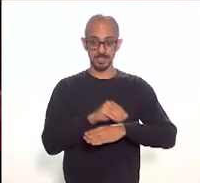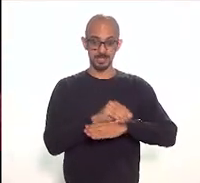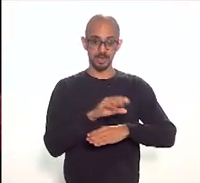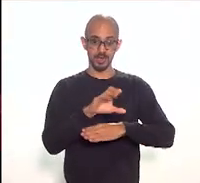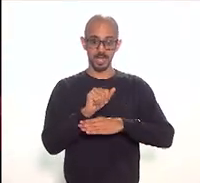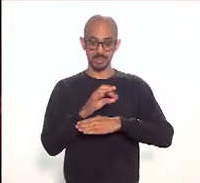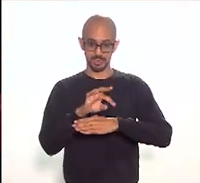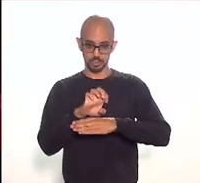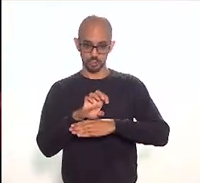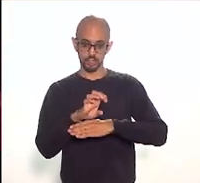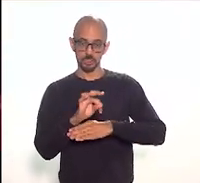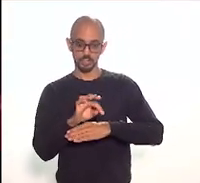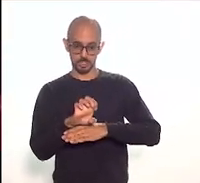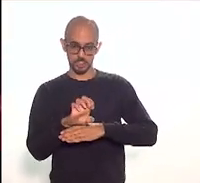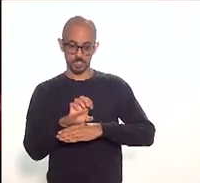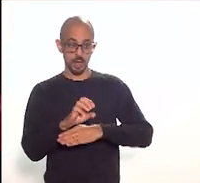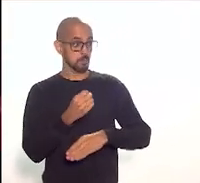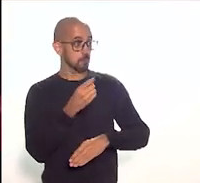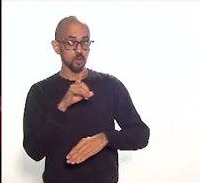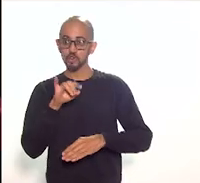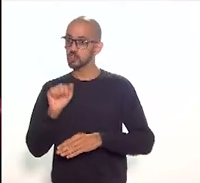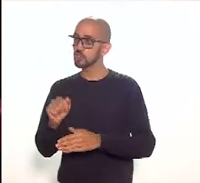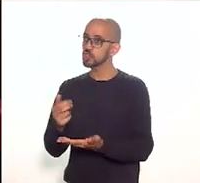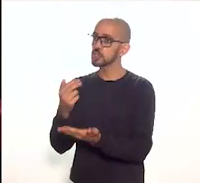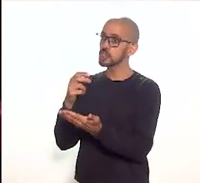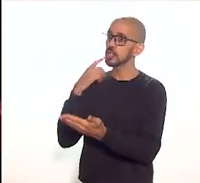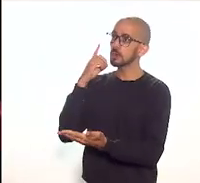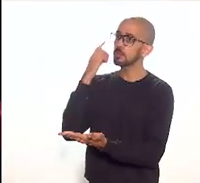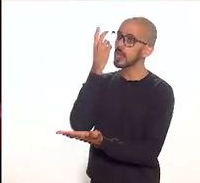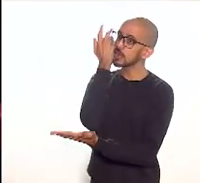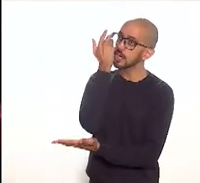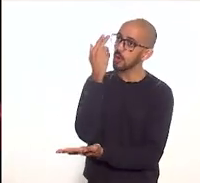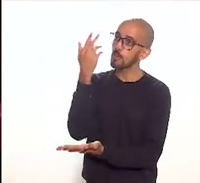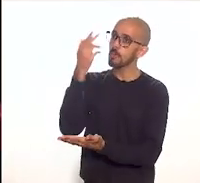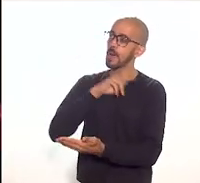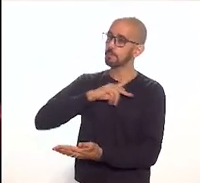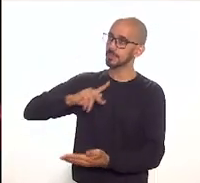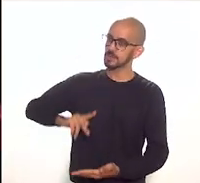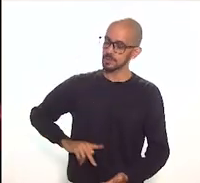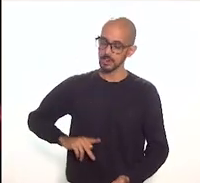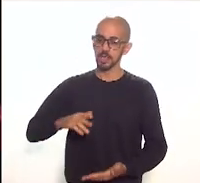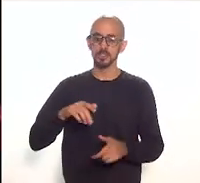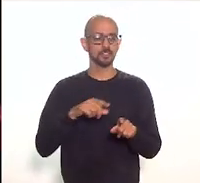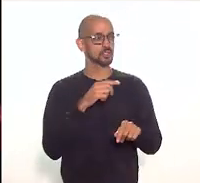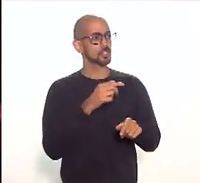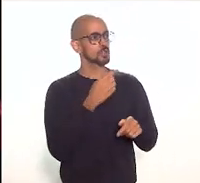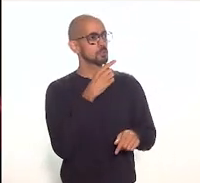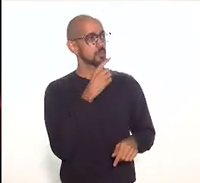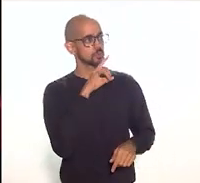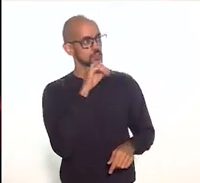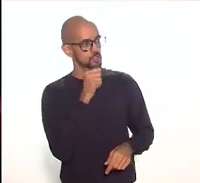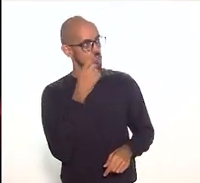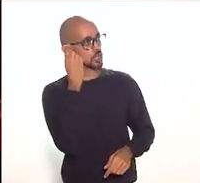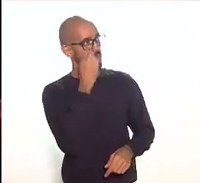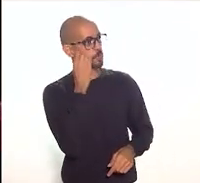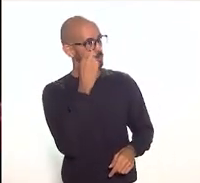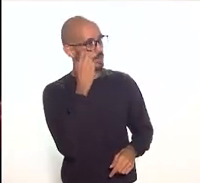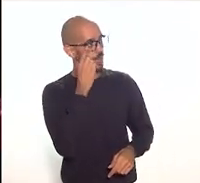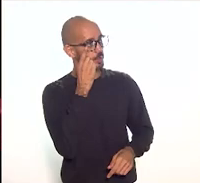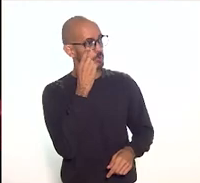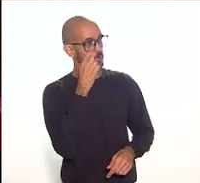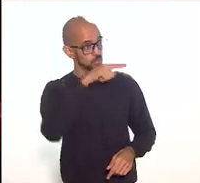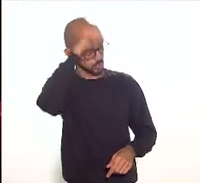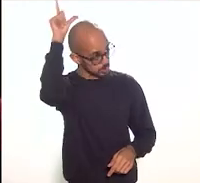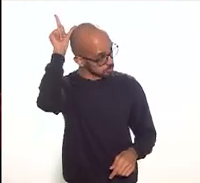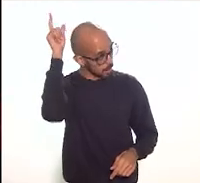bom dia ele é o Marcoelho presidente dessa comissão deputado Luiz Paulo muitos amigos